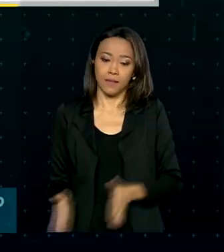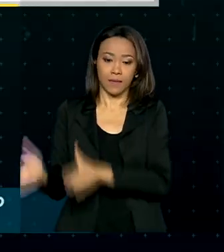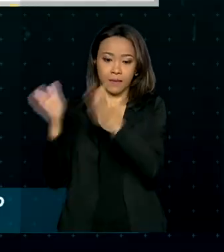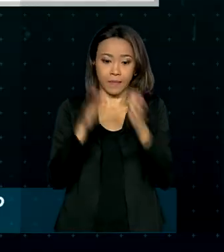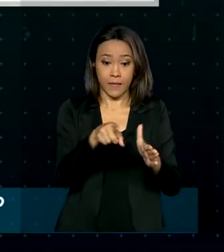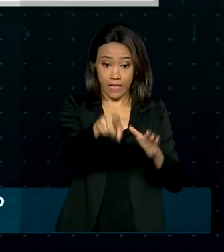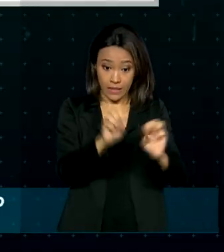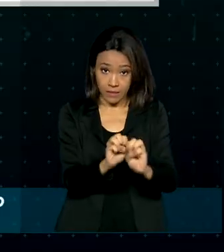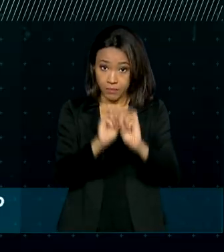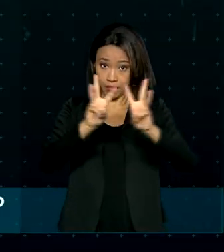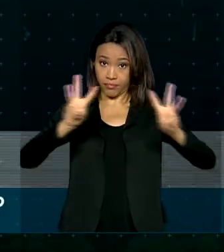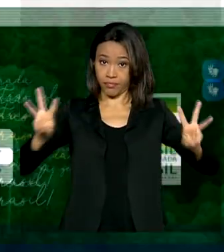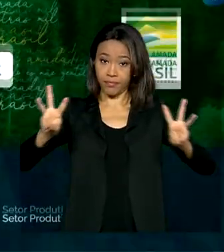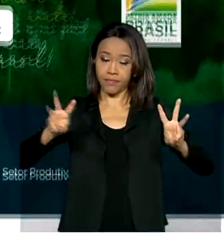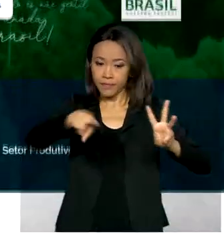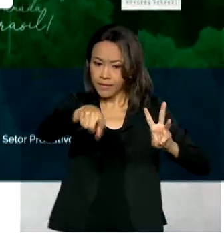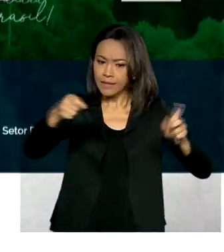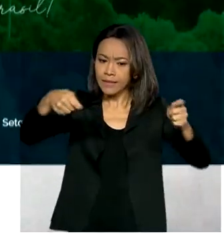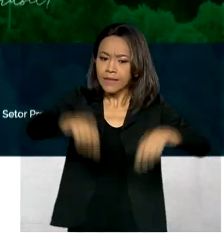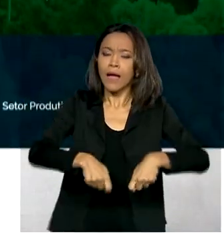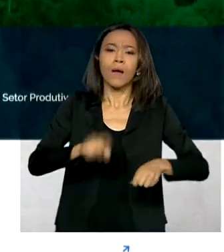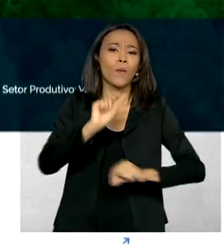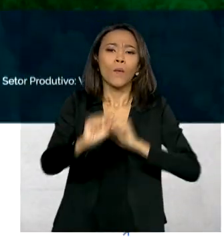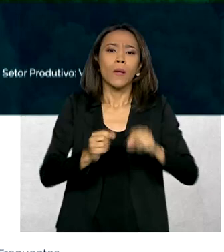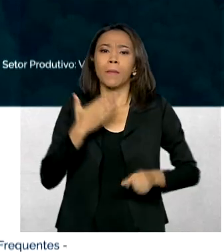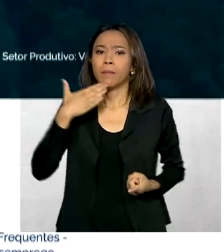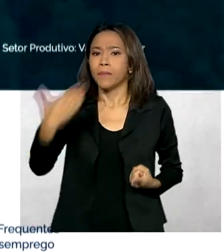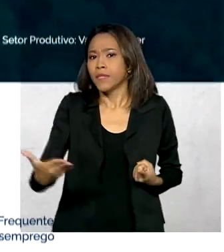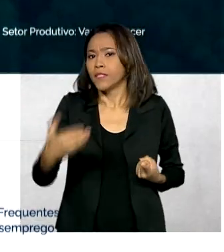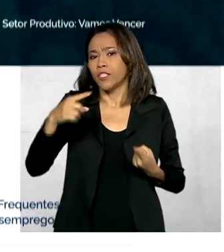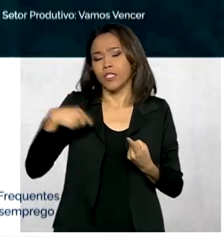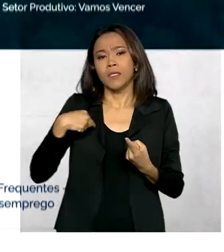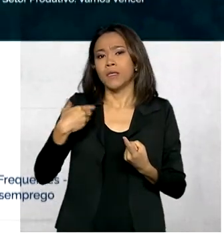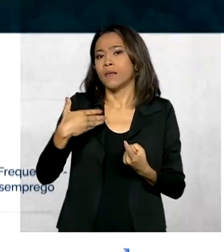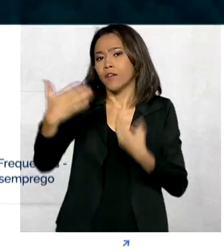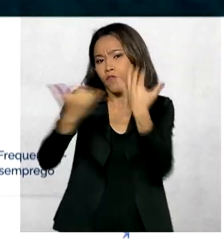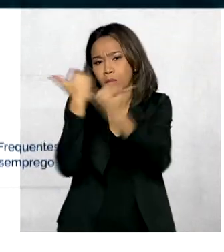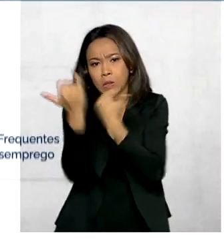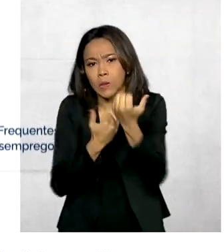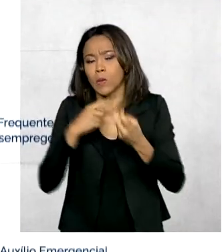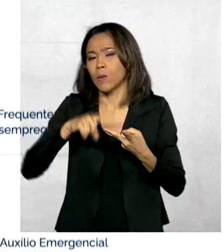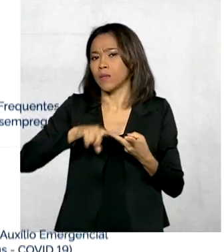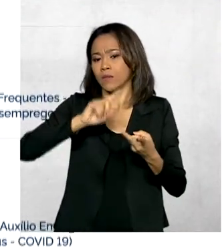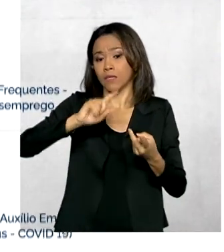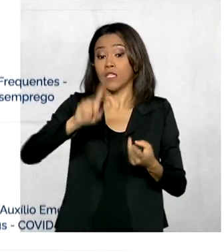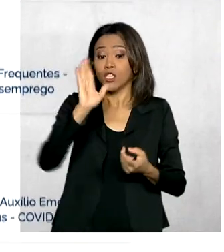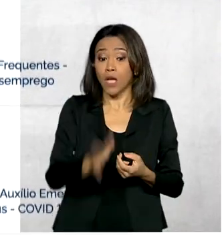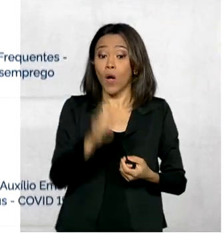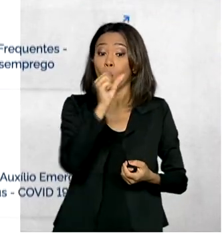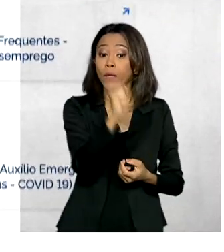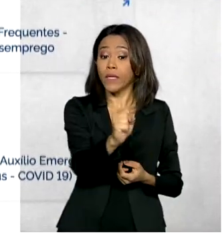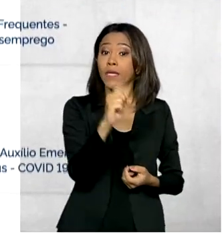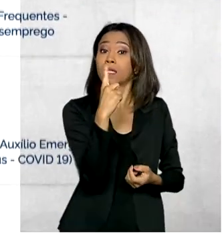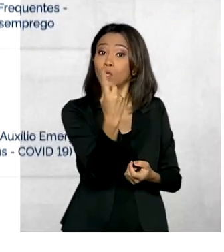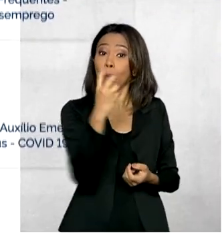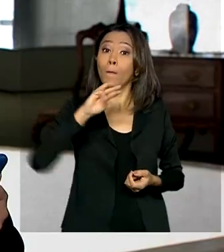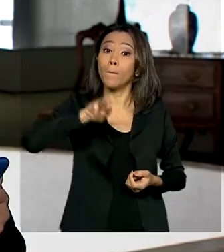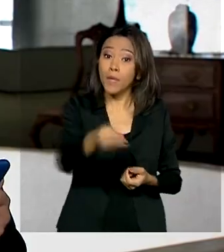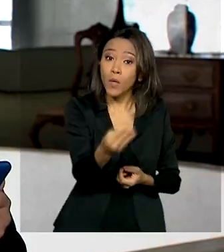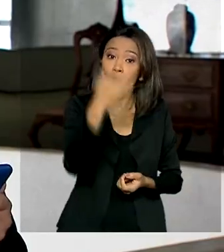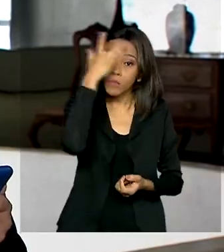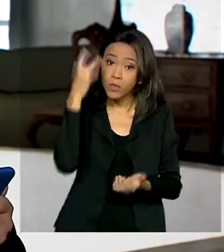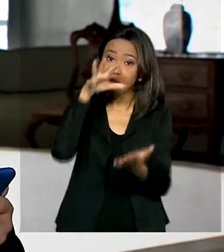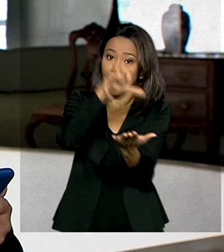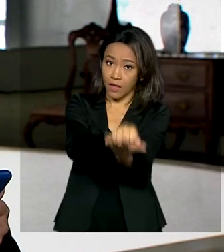portal gov.br, é possível solicitar serviços e ter informações. Já são 81 milhões de pessoas cadastradas.